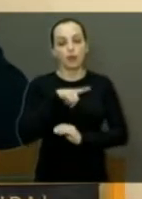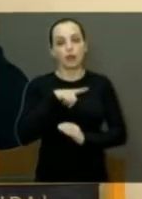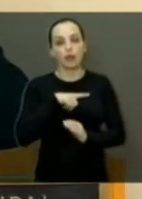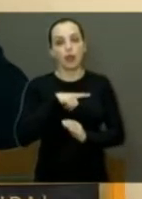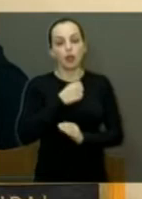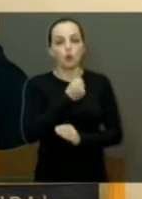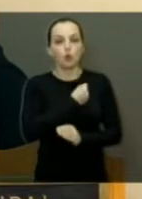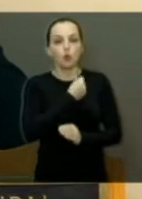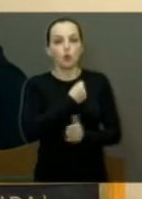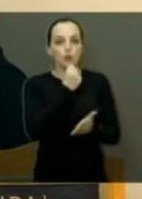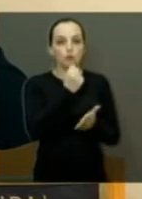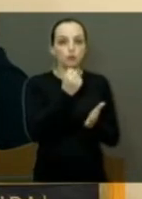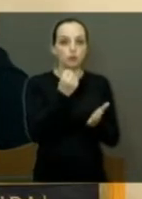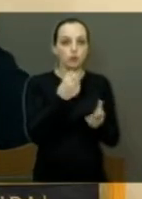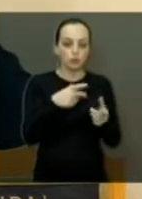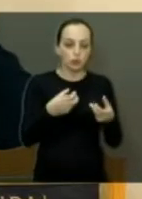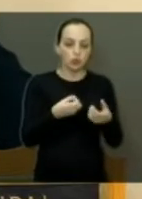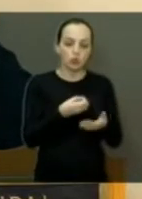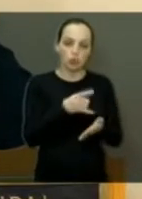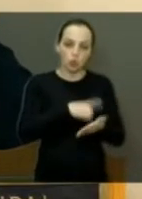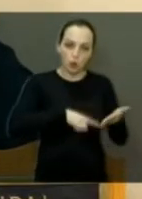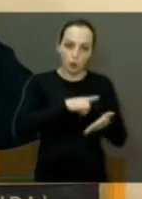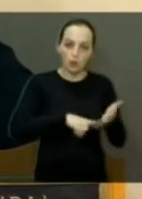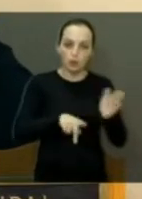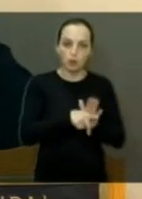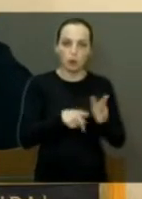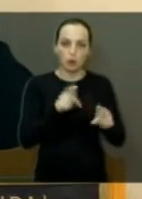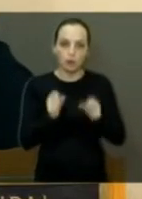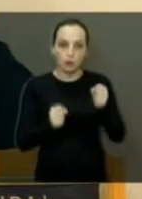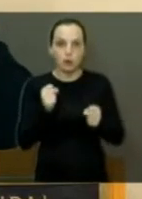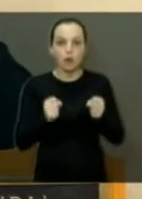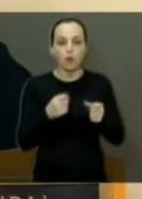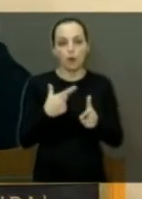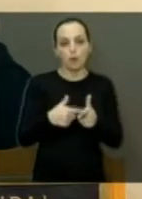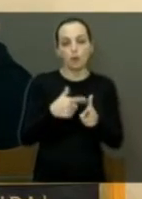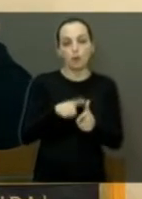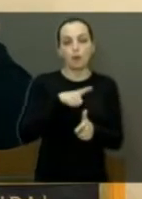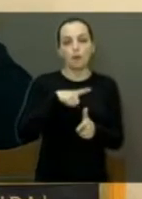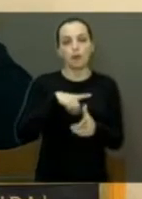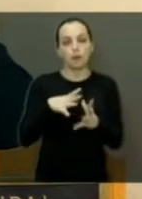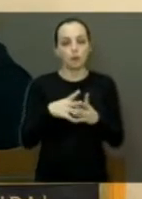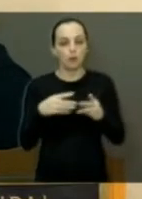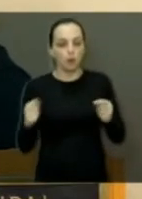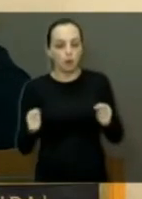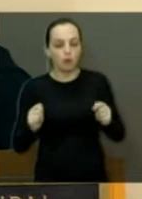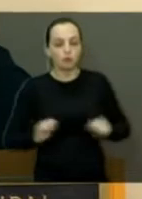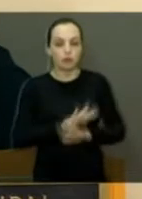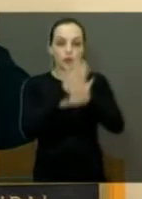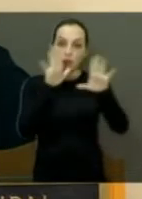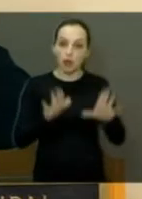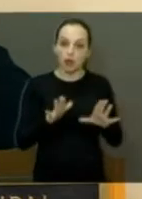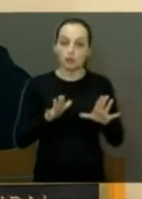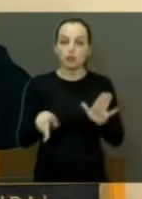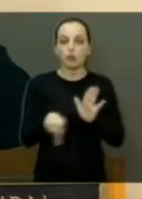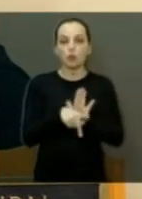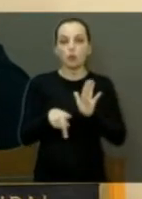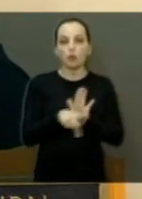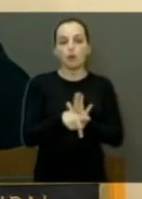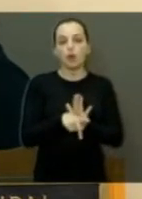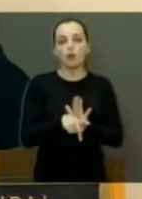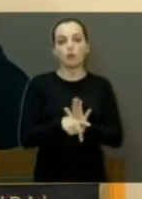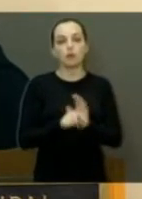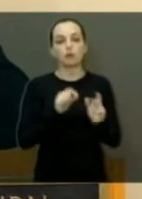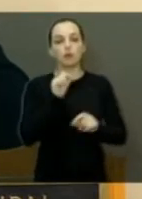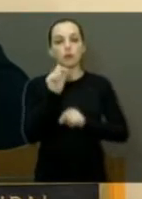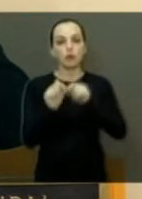acaba perdendo a sua habilitação, se tiver um problema. Isso daí tudo foi dirimido, isso daí foi tudo esclarecido. Mais um minuto? O senhor tem